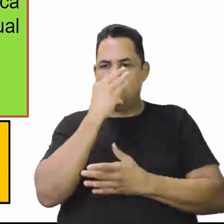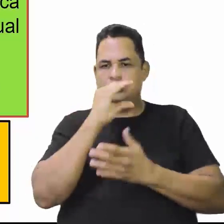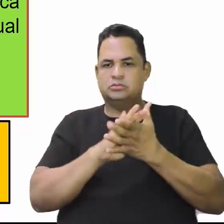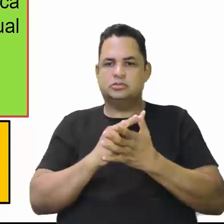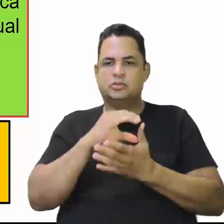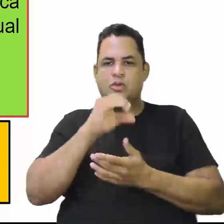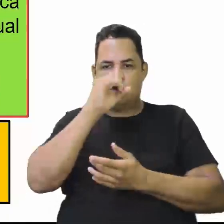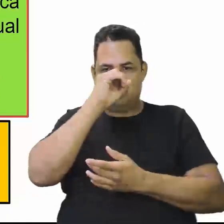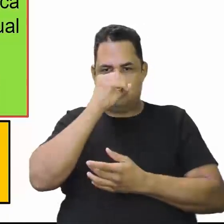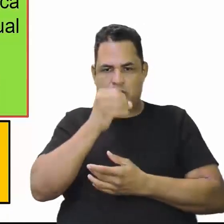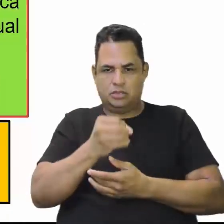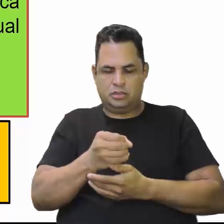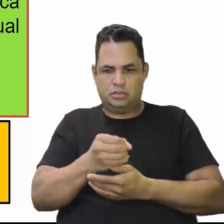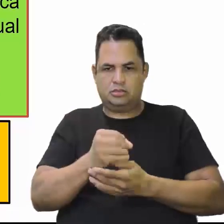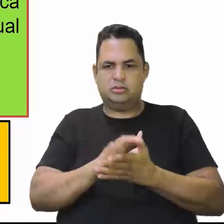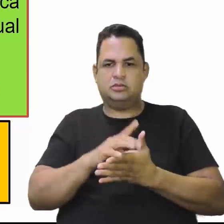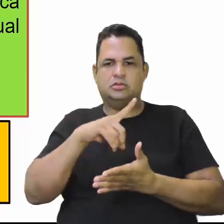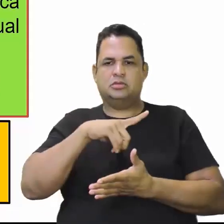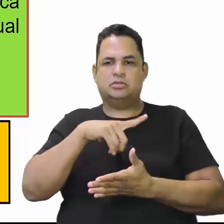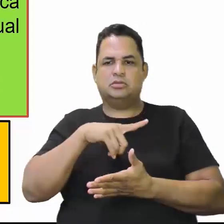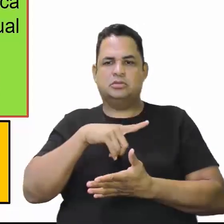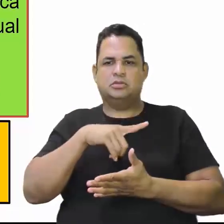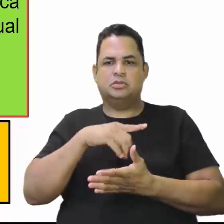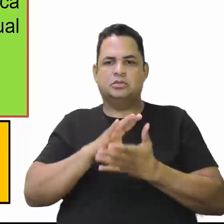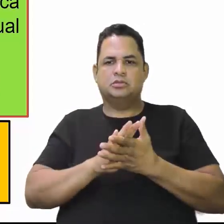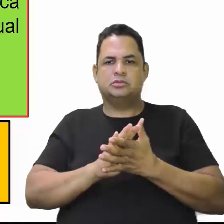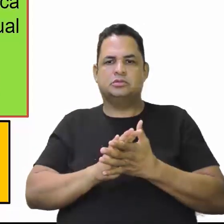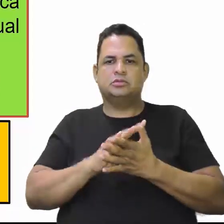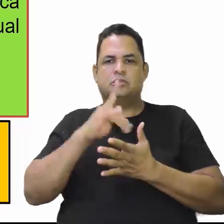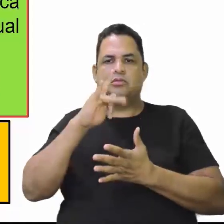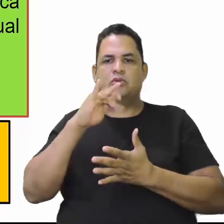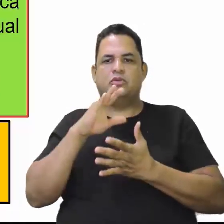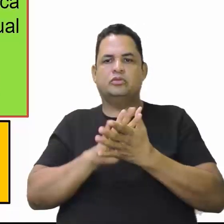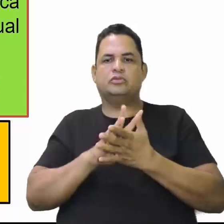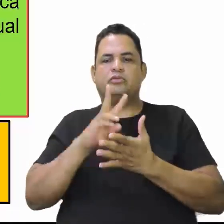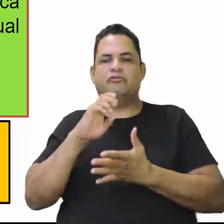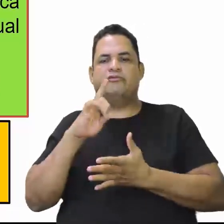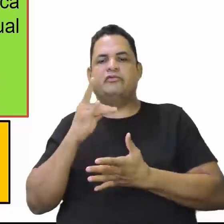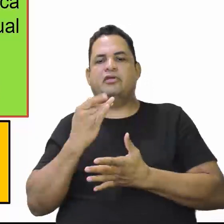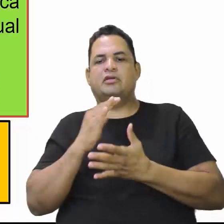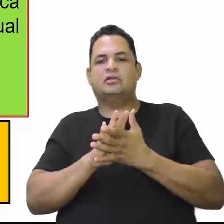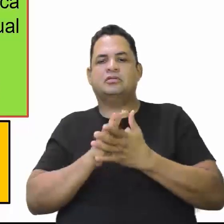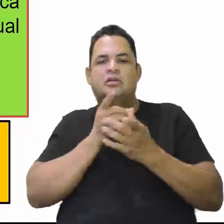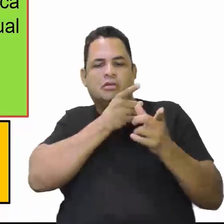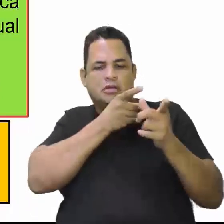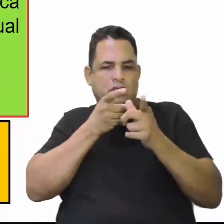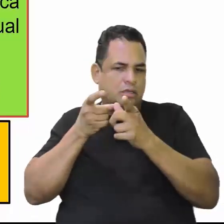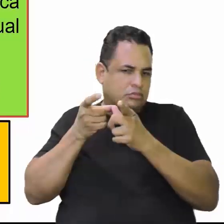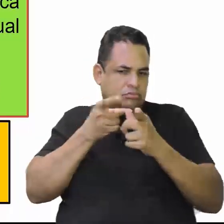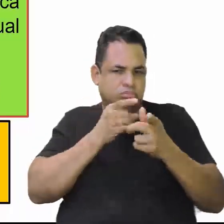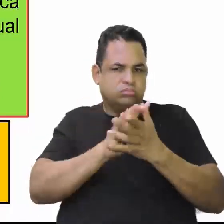Pedrosa. Seria por causa que tem um ponto velho? Ah, vamos lá no ponto velho, o ponto da caça.